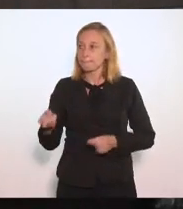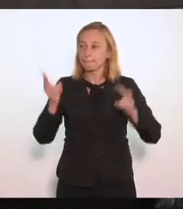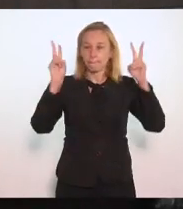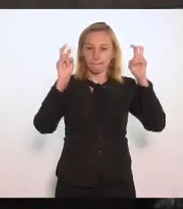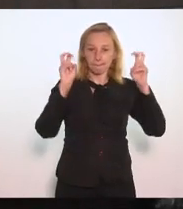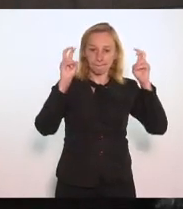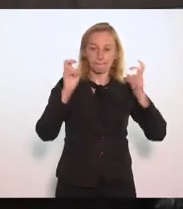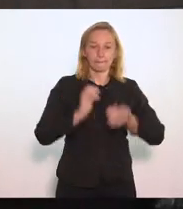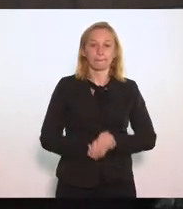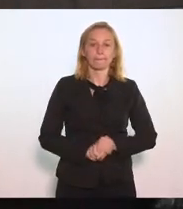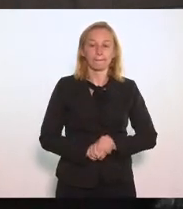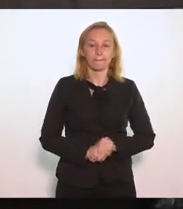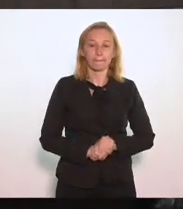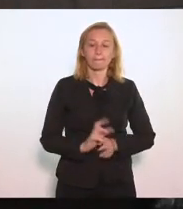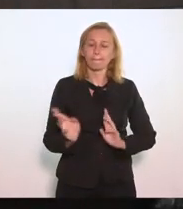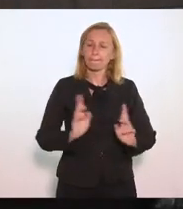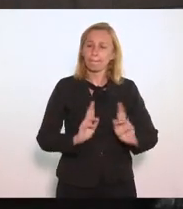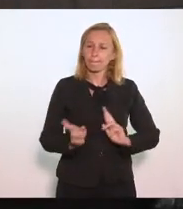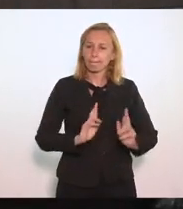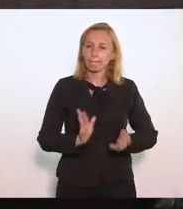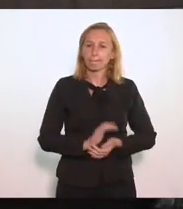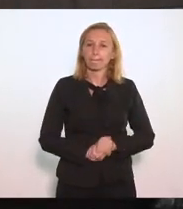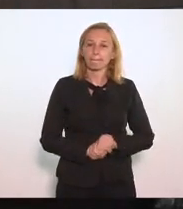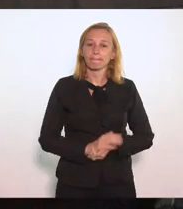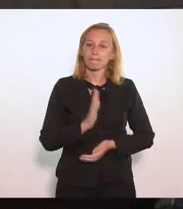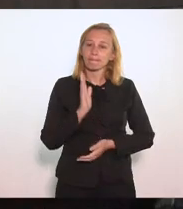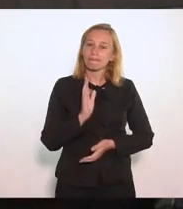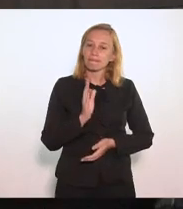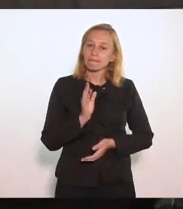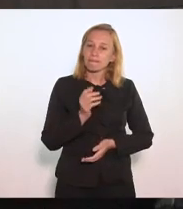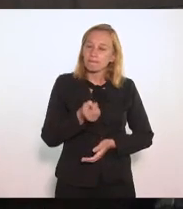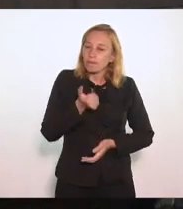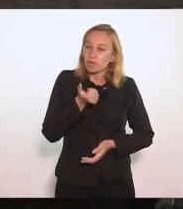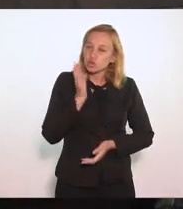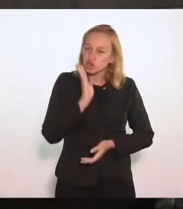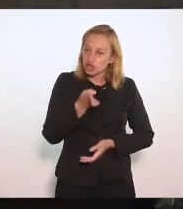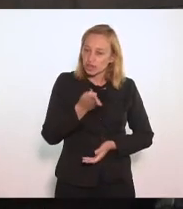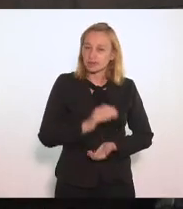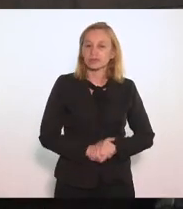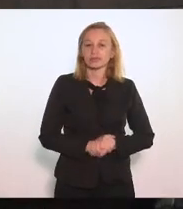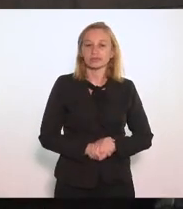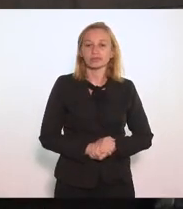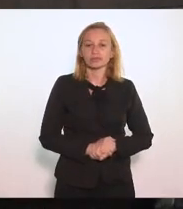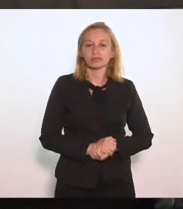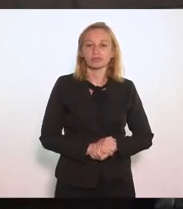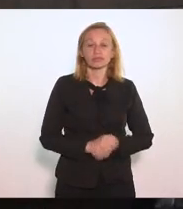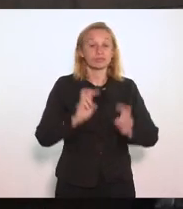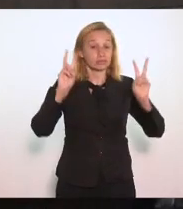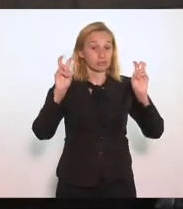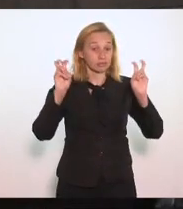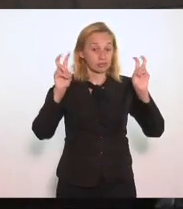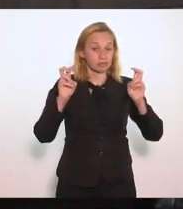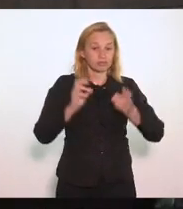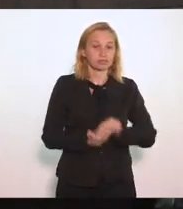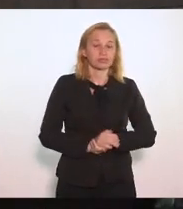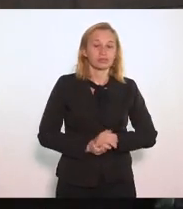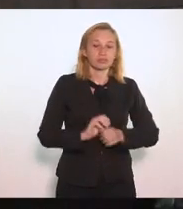Que tem uma relação Indireta Com a questão Da pandemia